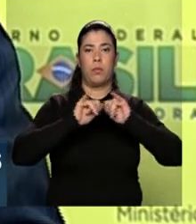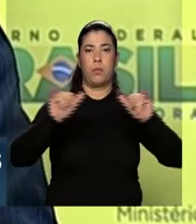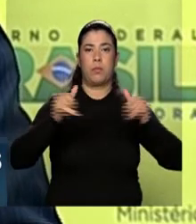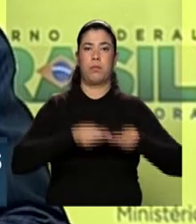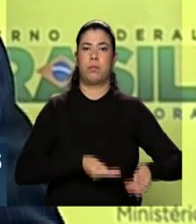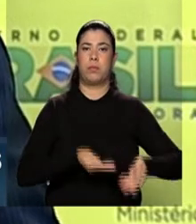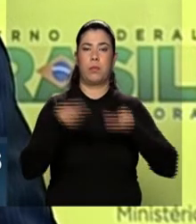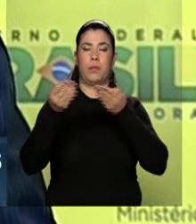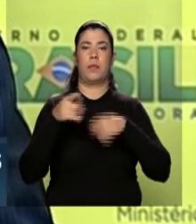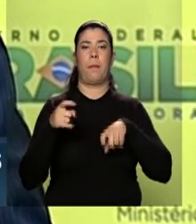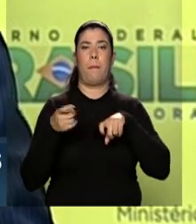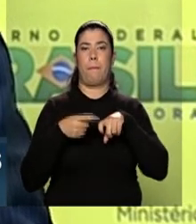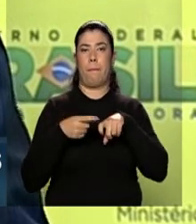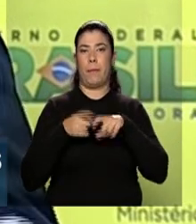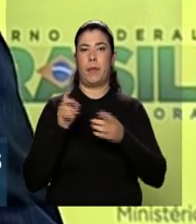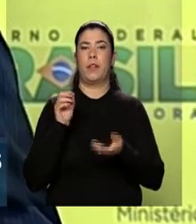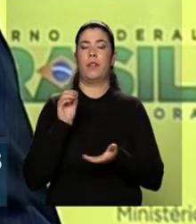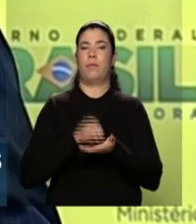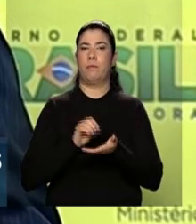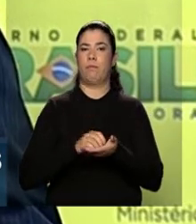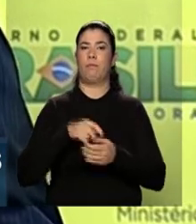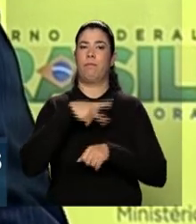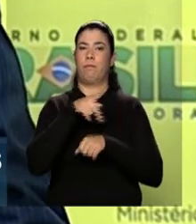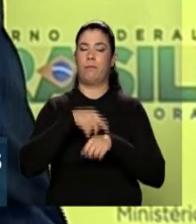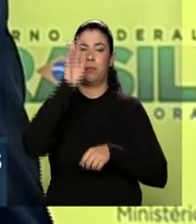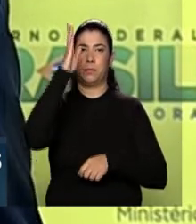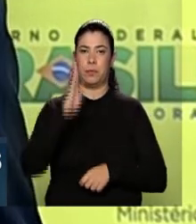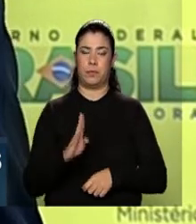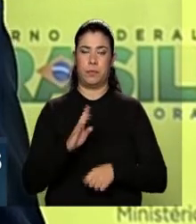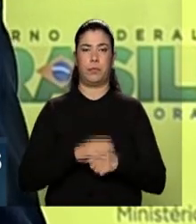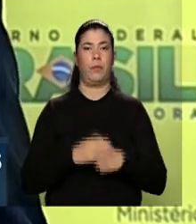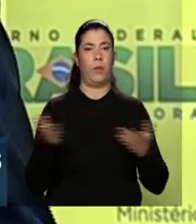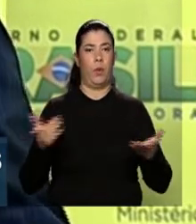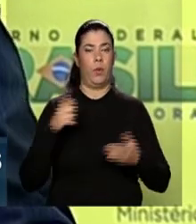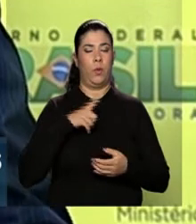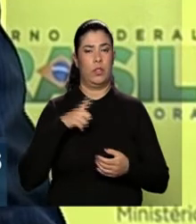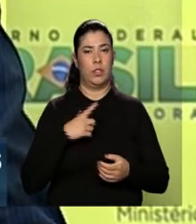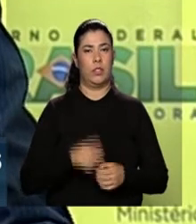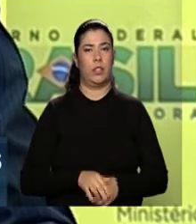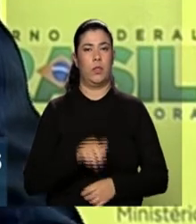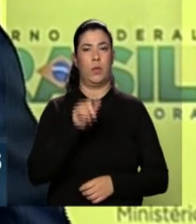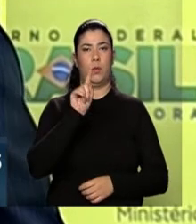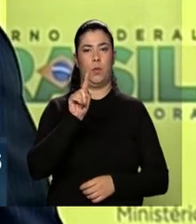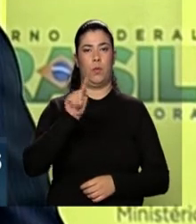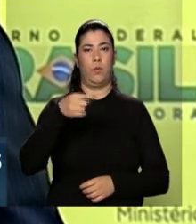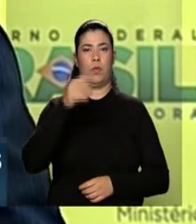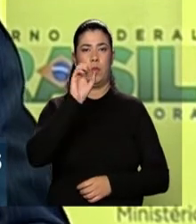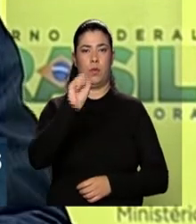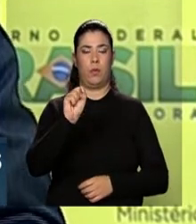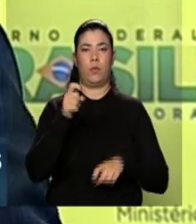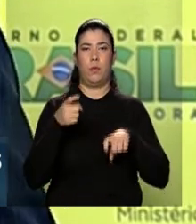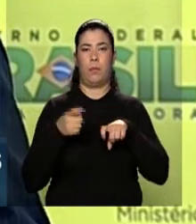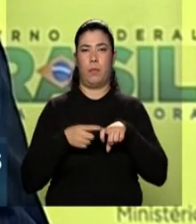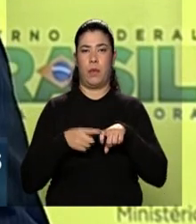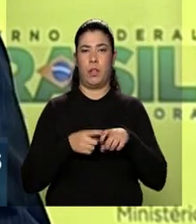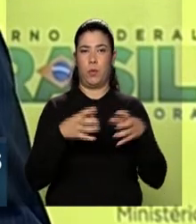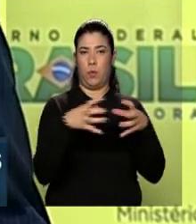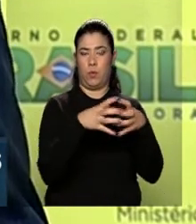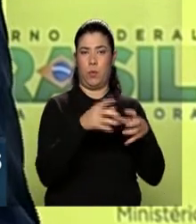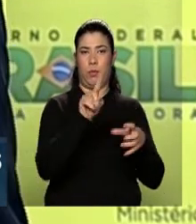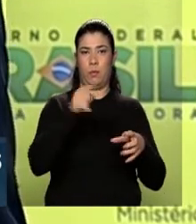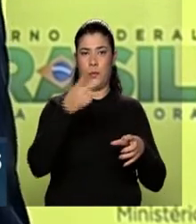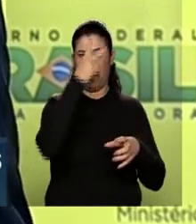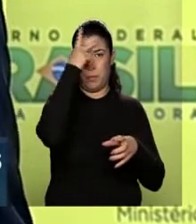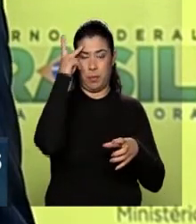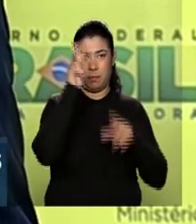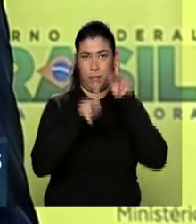estão carentes desses profissionais em todo o Brasil. Hoje o país possui 1,8 médicos para cada mil habitantes e